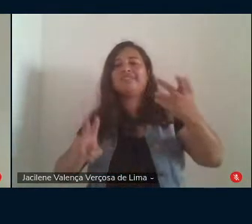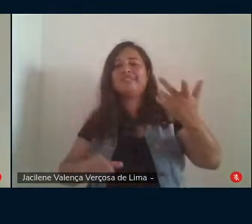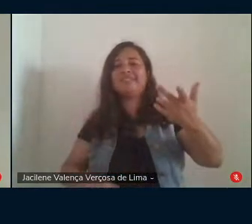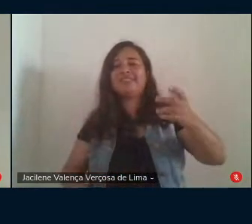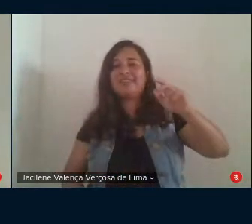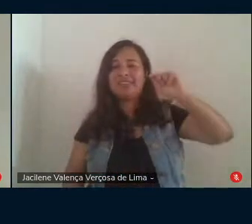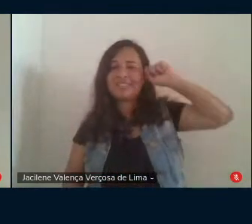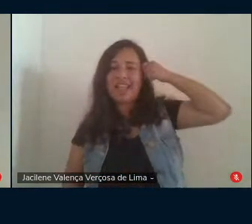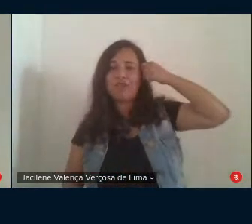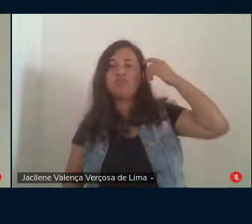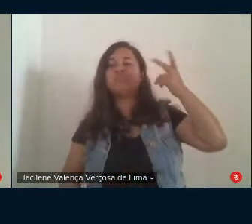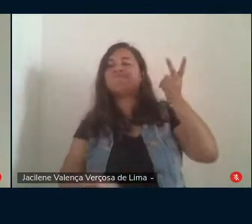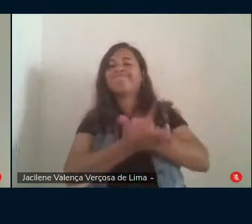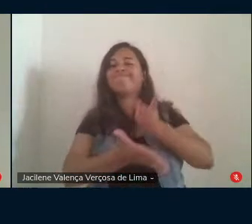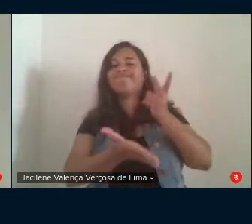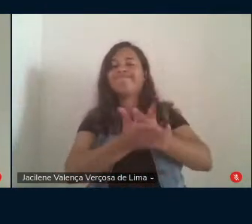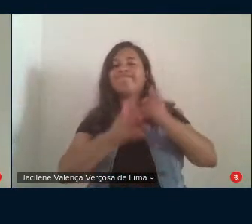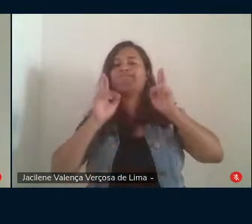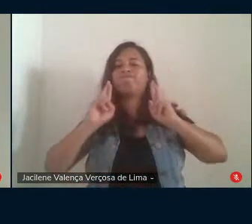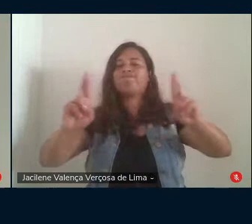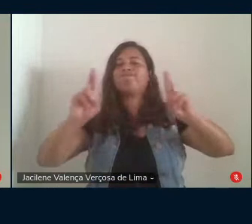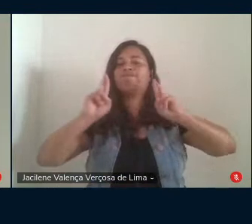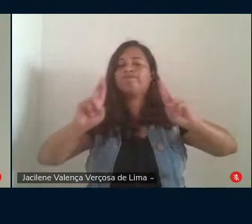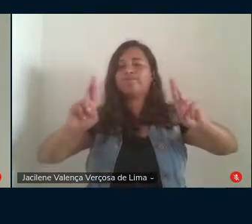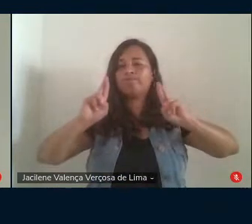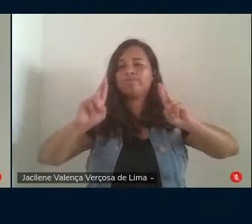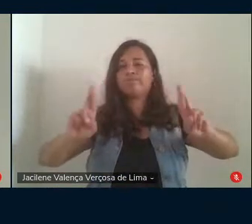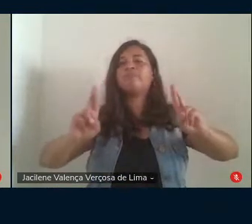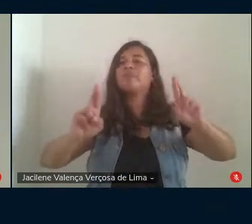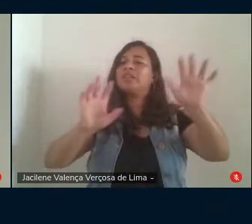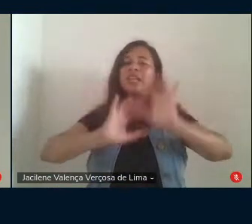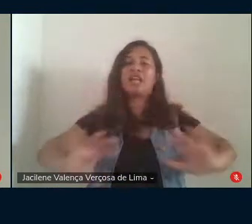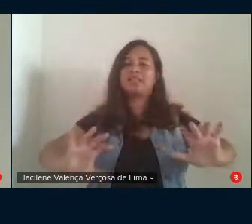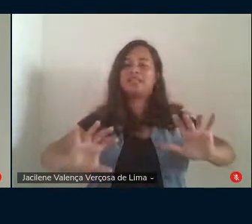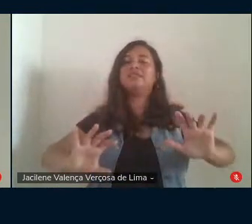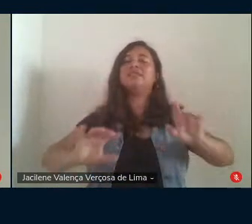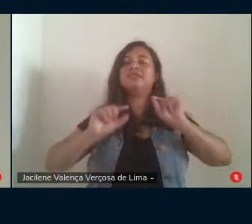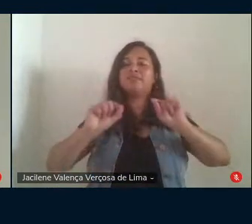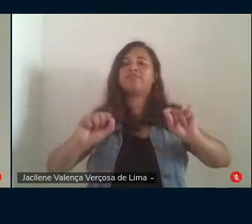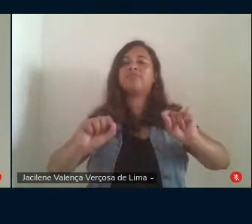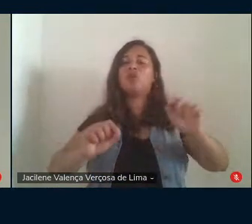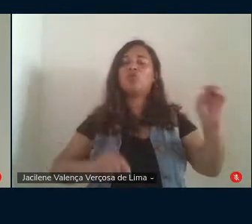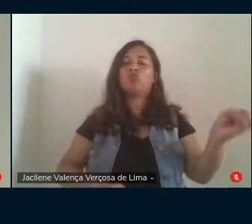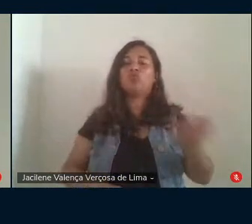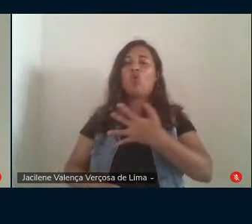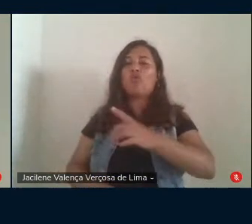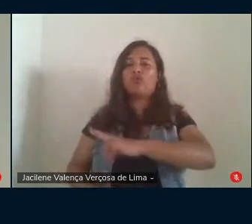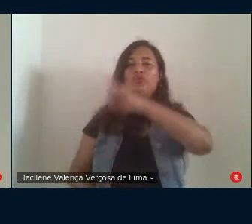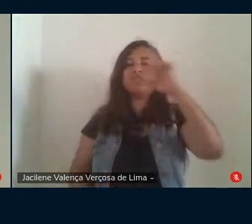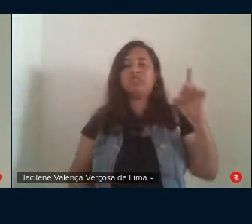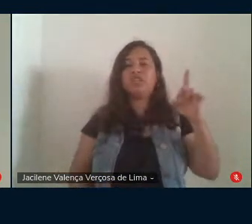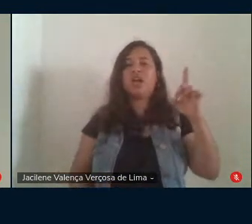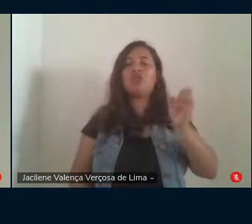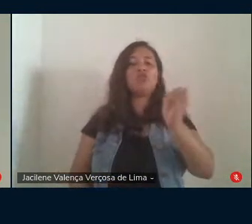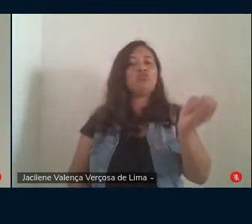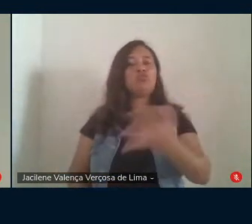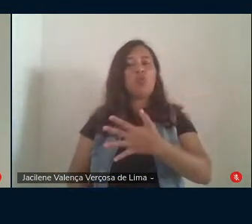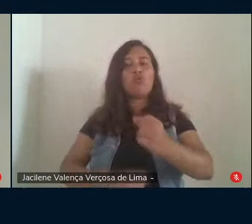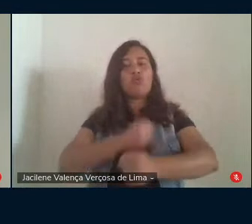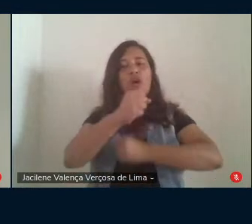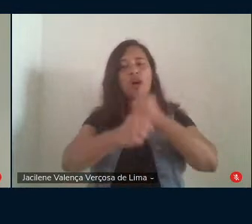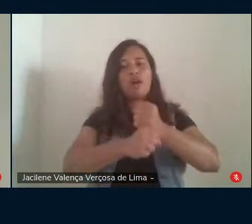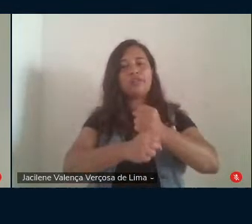seguimos esperançando que assim seja também nesse novo dia nesse novo ano com nossas